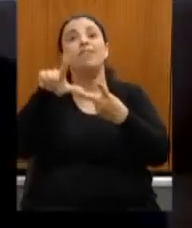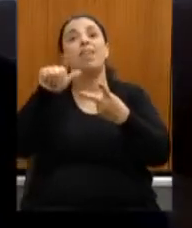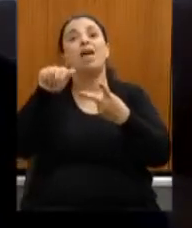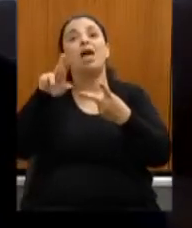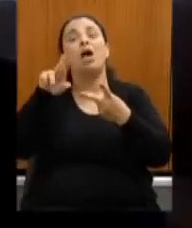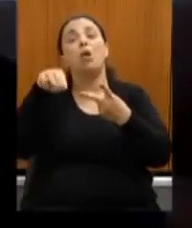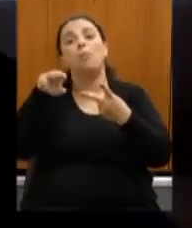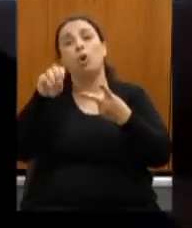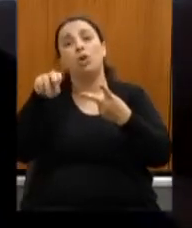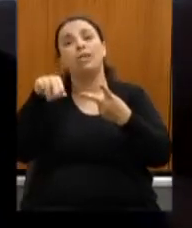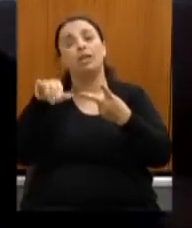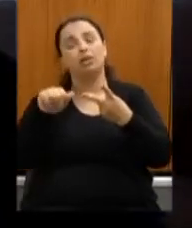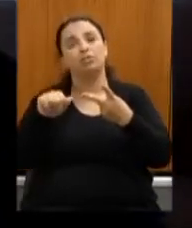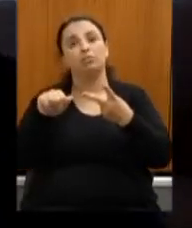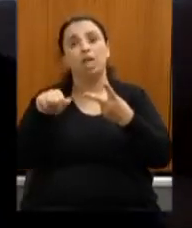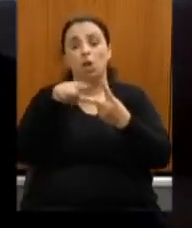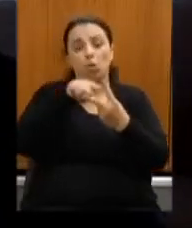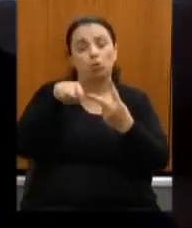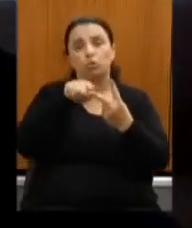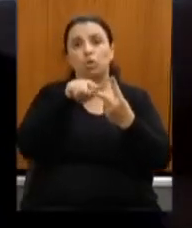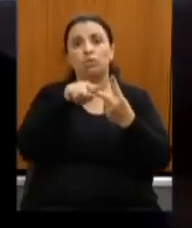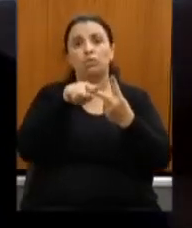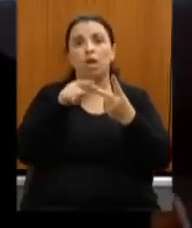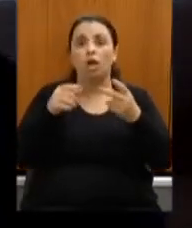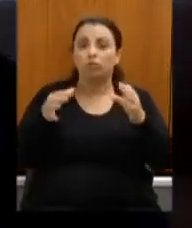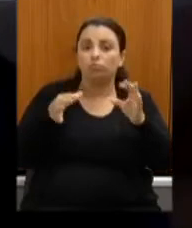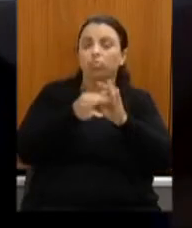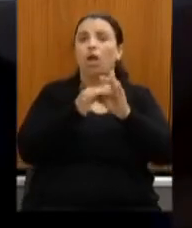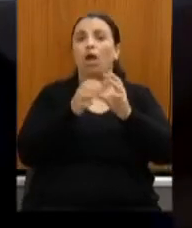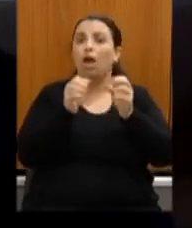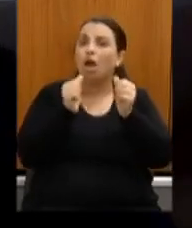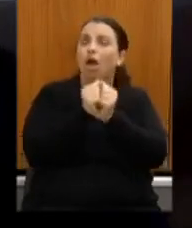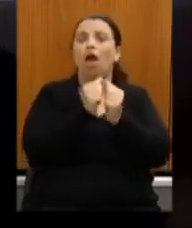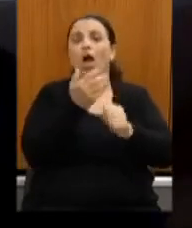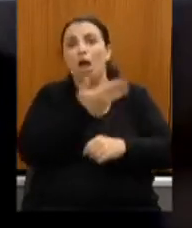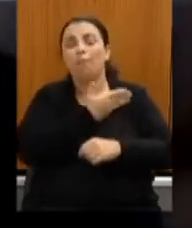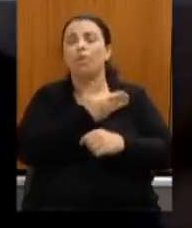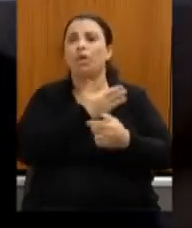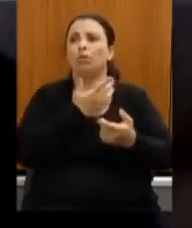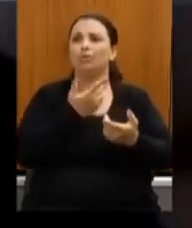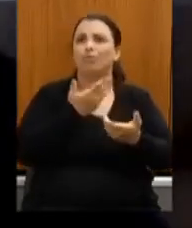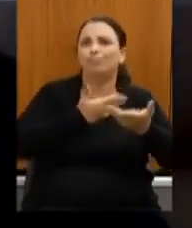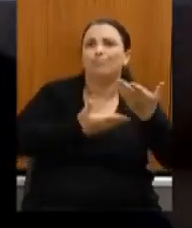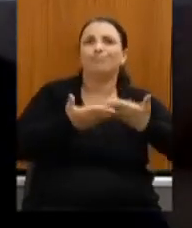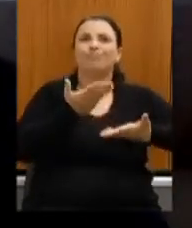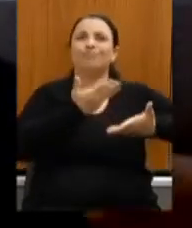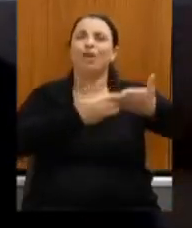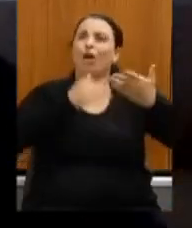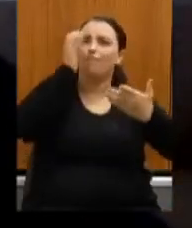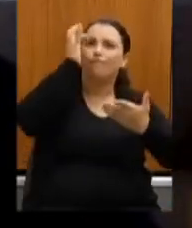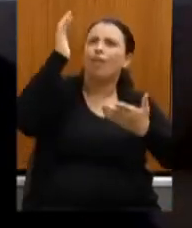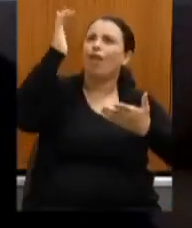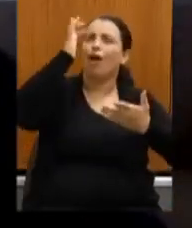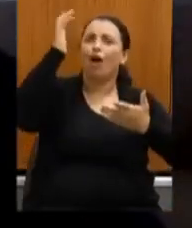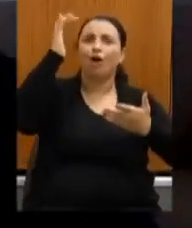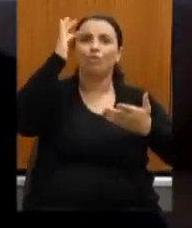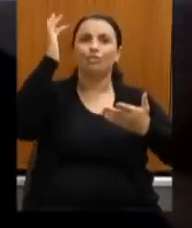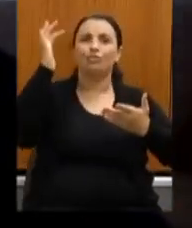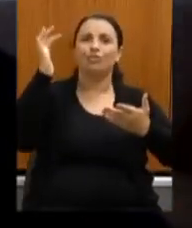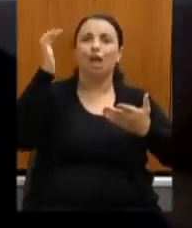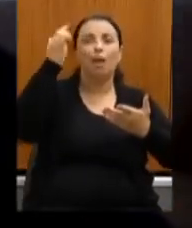são amigos amantes filosofia os amigos do pensamento filólogos por aí vai